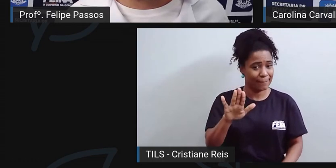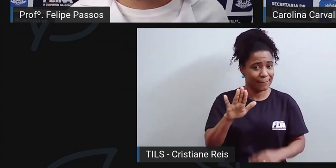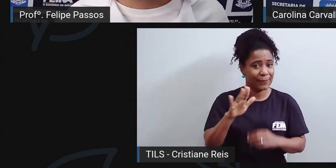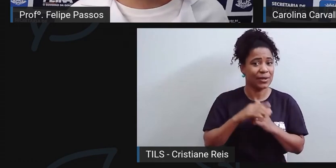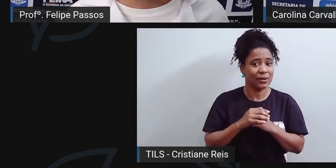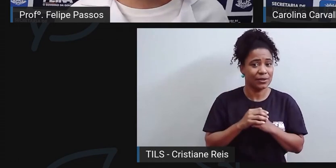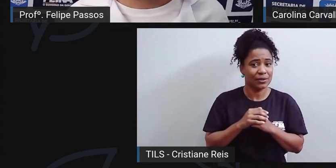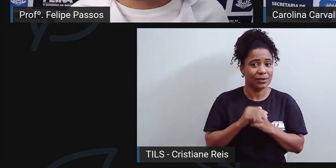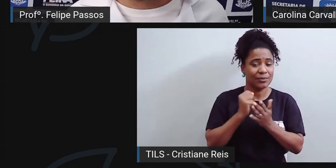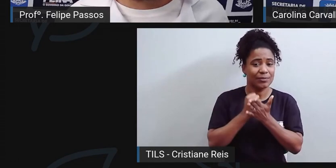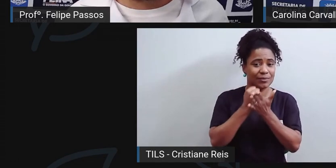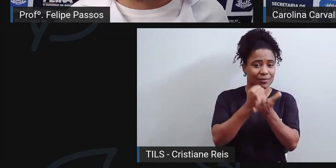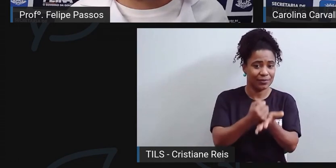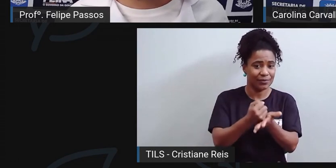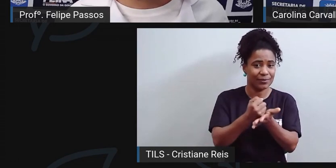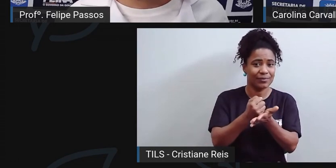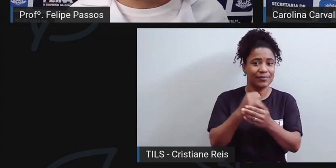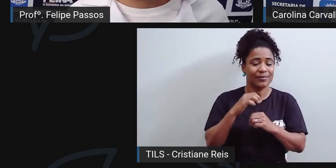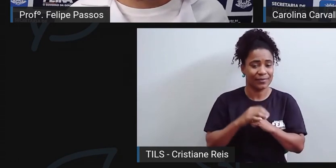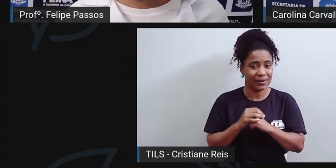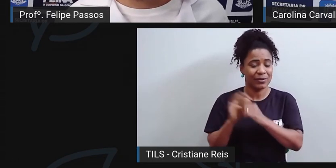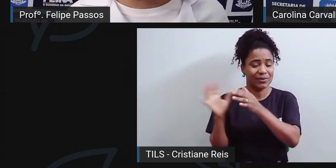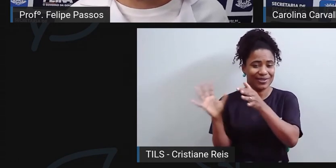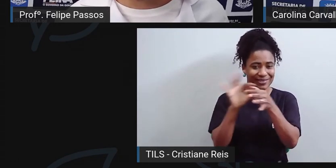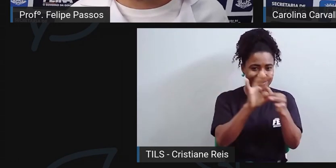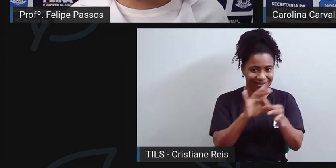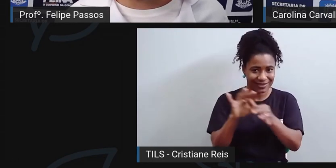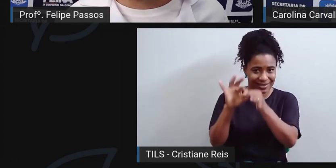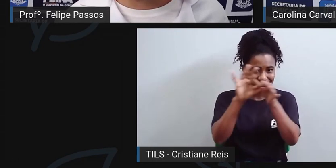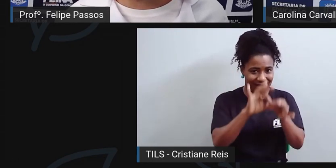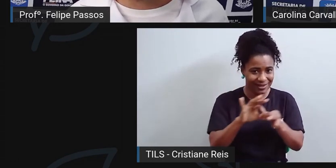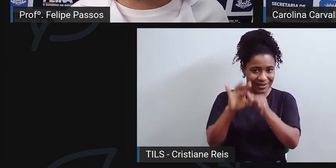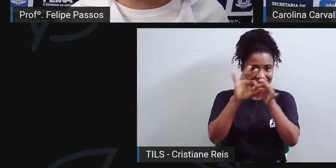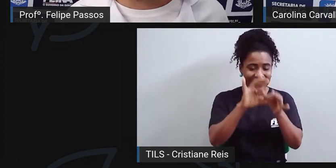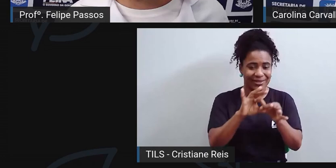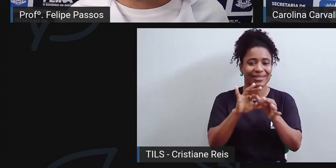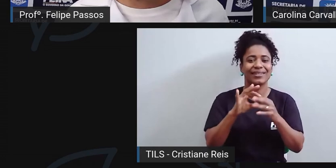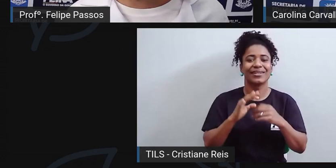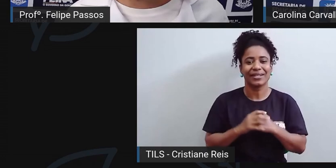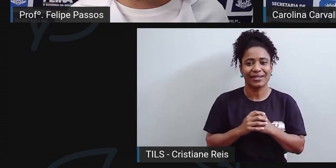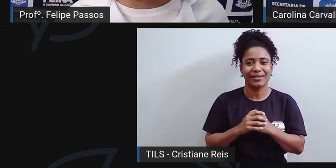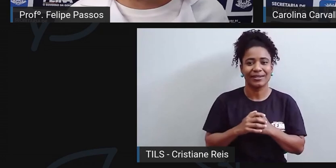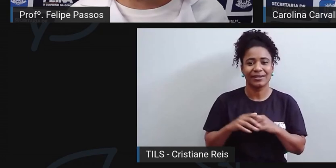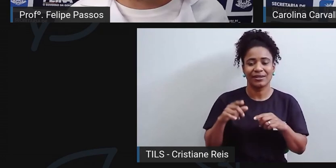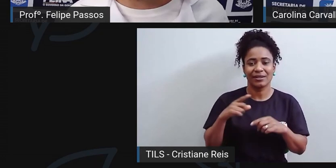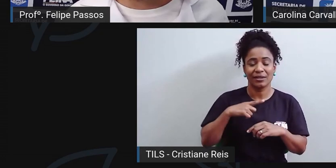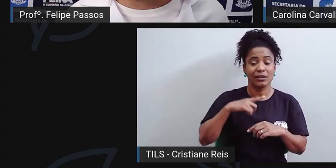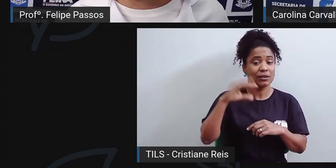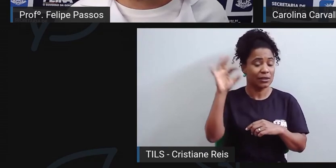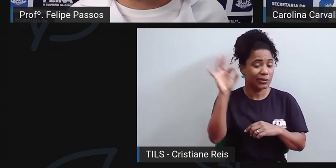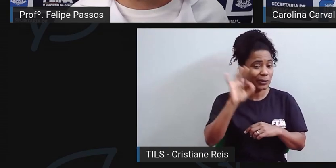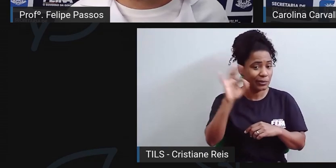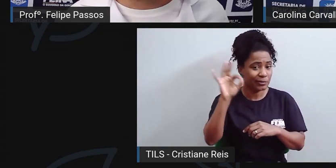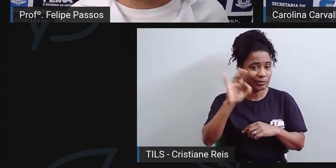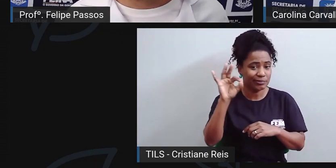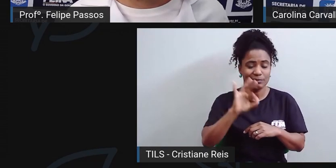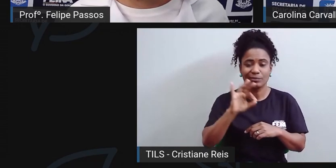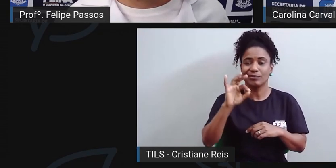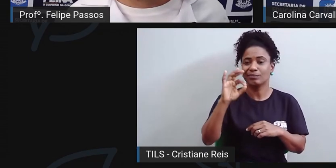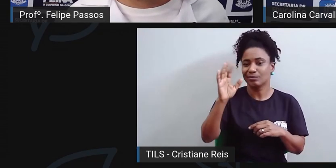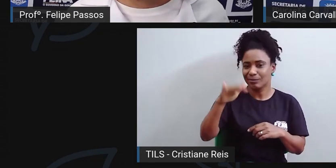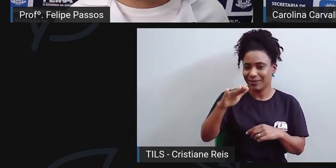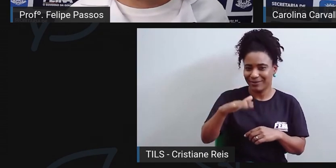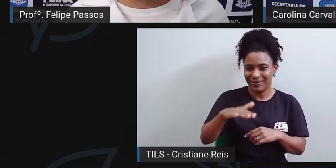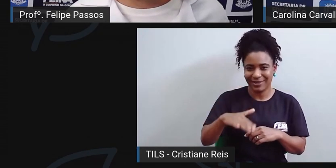oferece serviço odontológico aos associados, né, que possuem o cartão SESC, a taxas mais acessíveis, então, a gente oferece